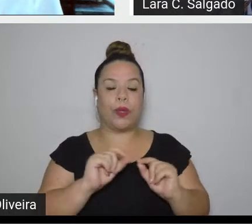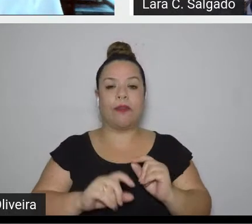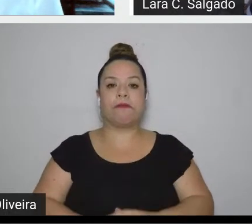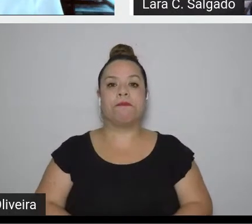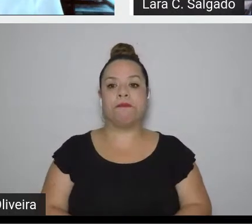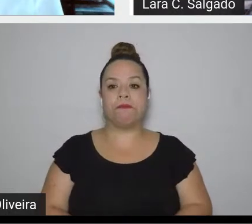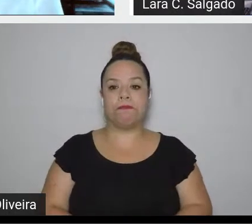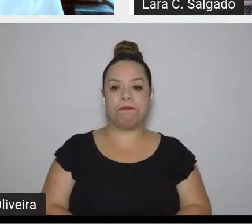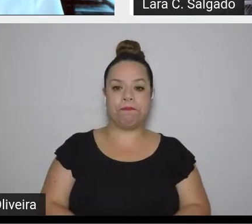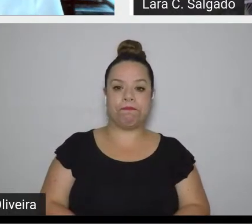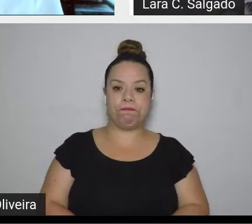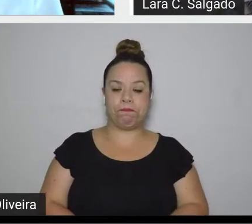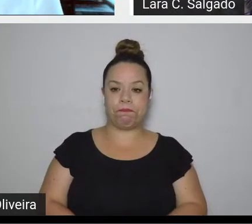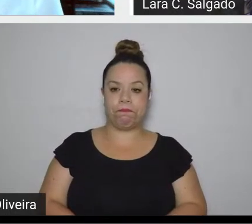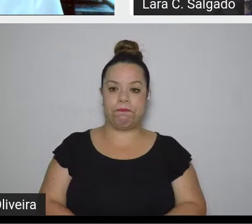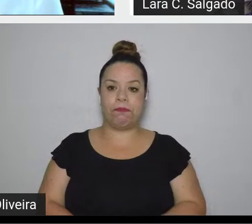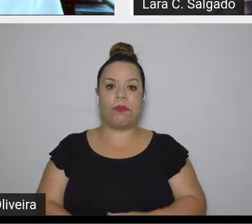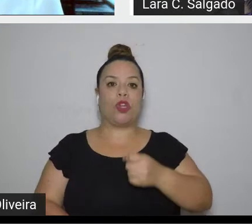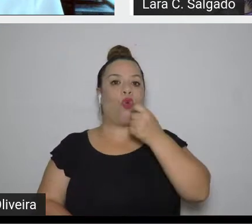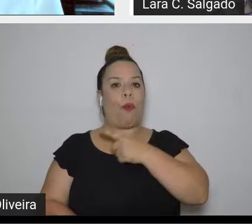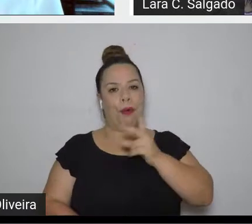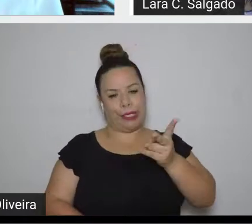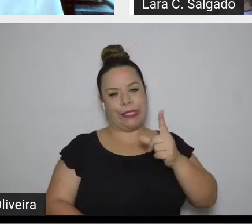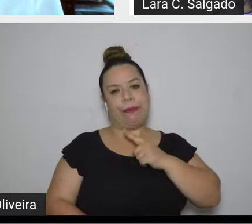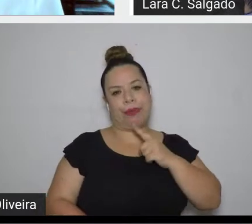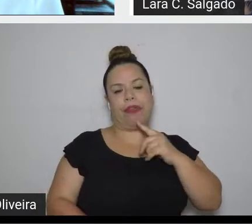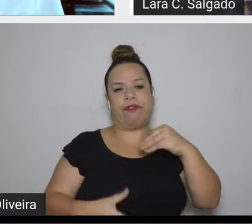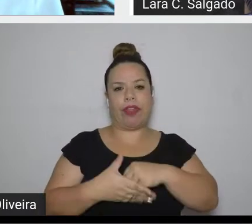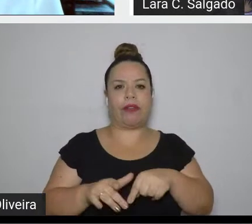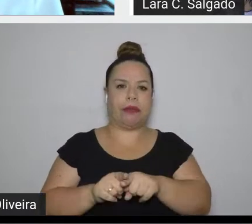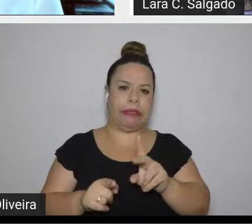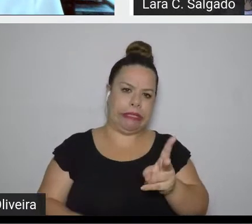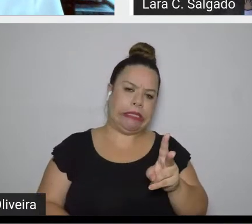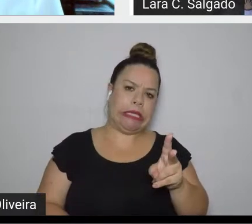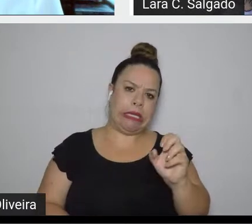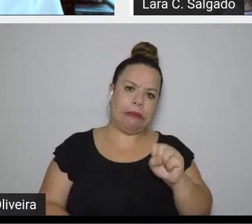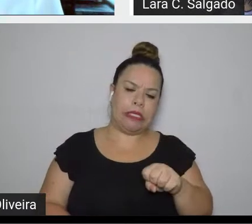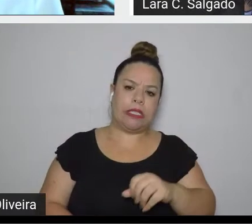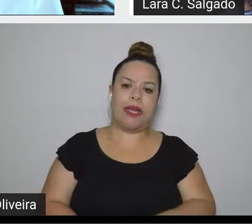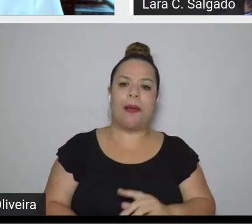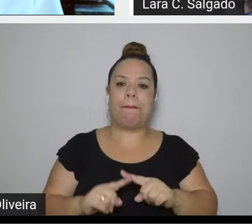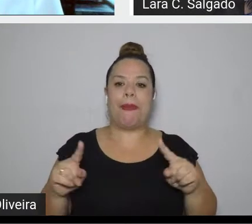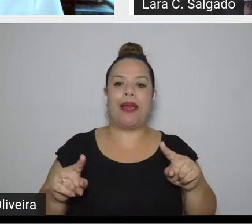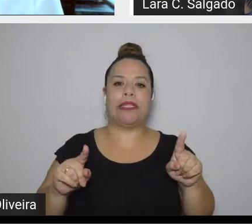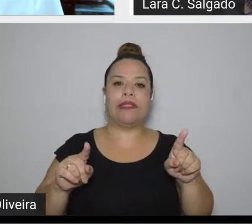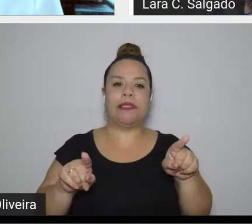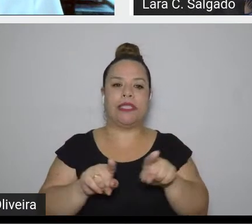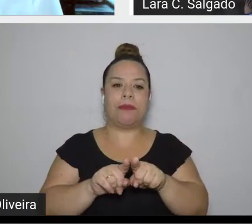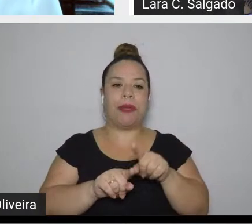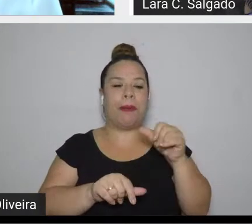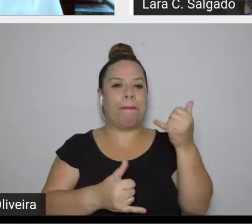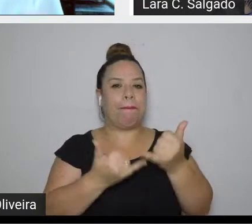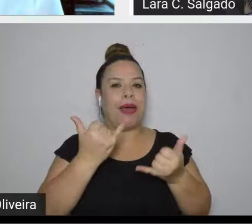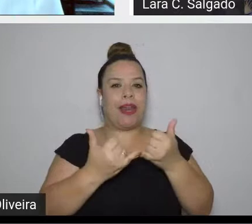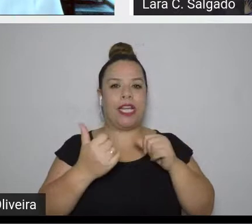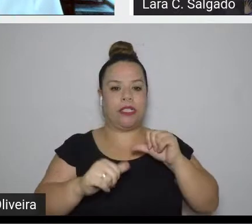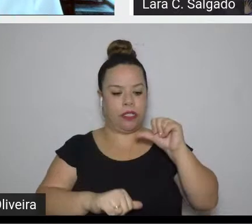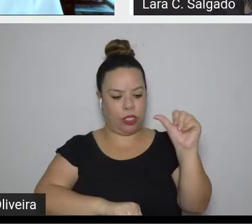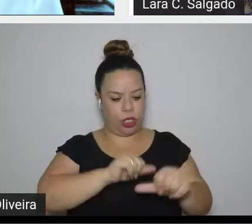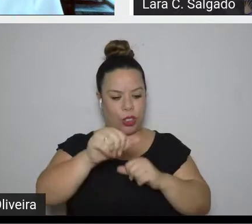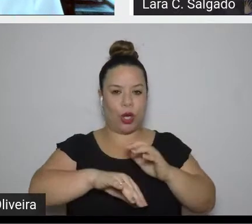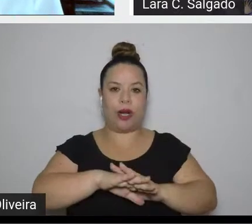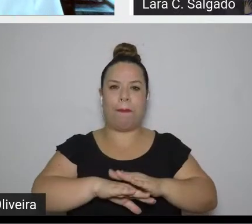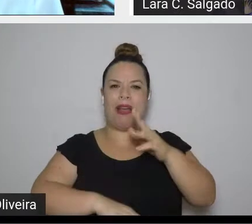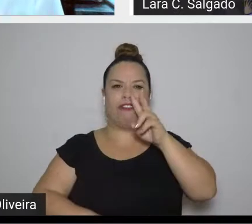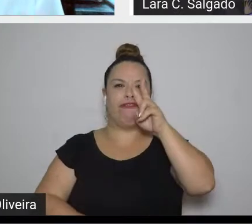o humor que sempre foi presente na obra dele se torna mais ativo ainda.